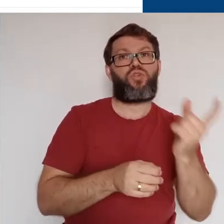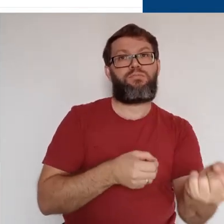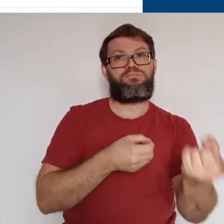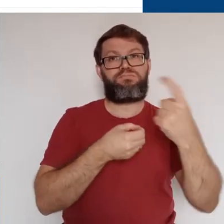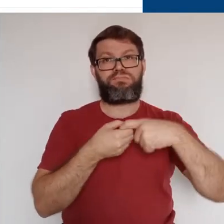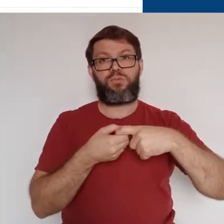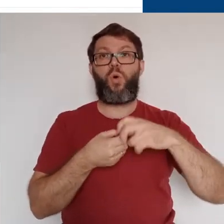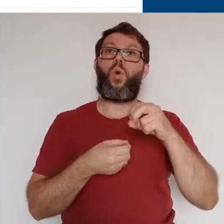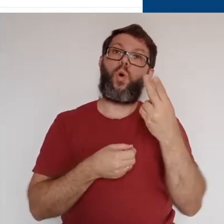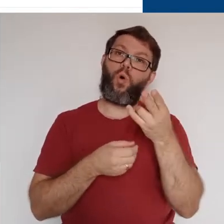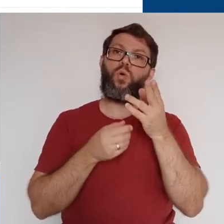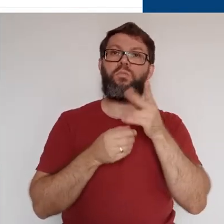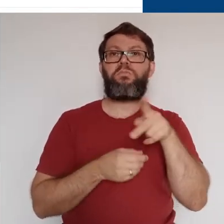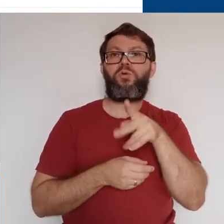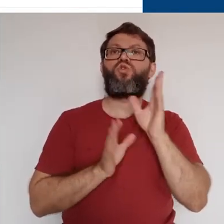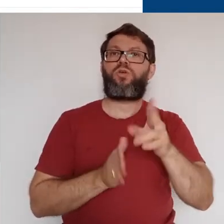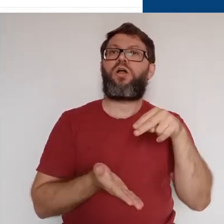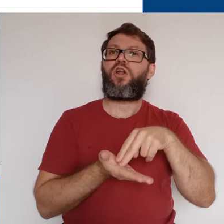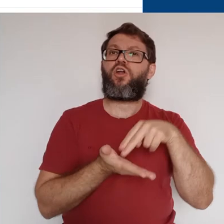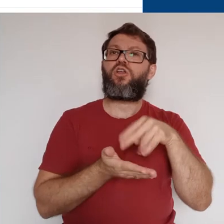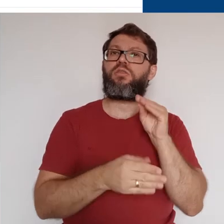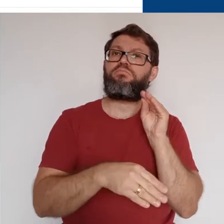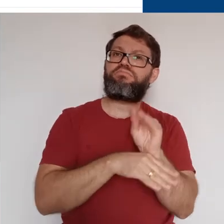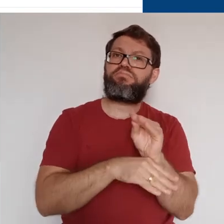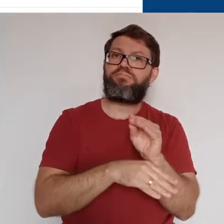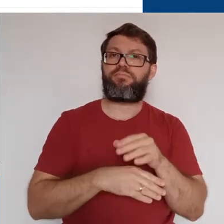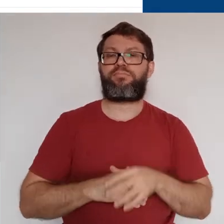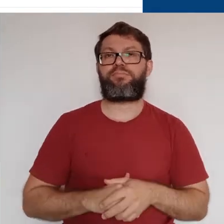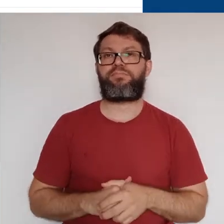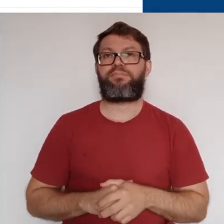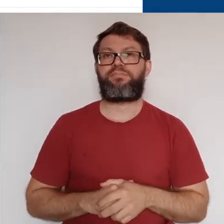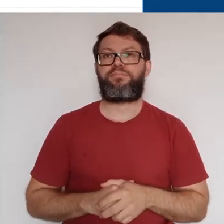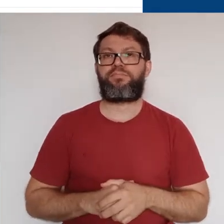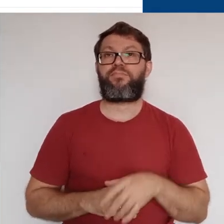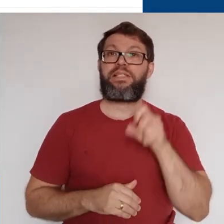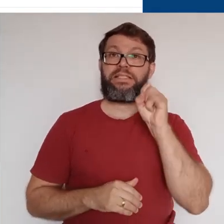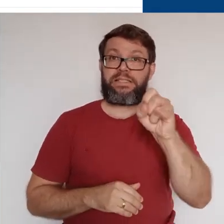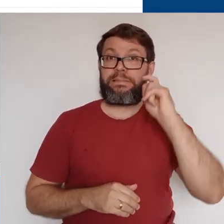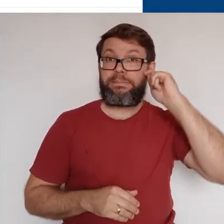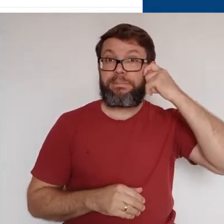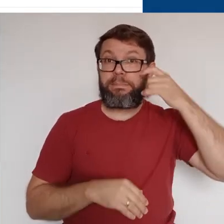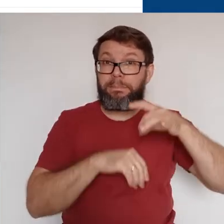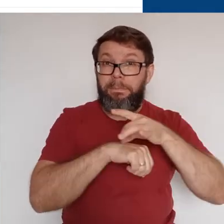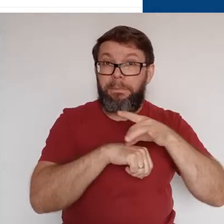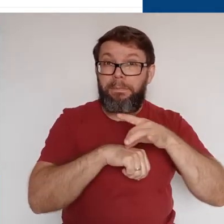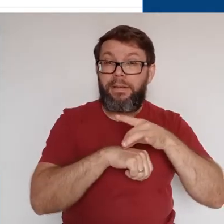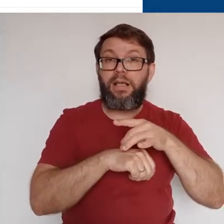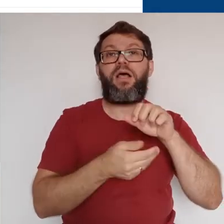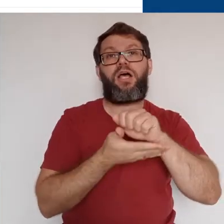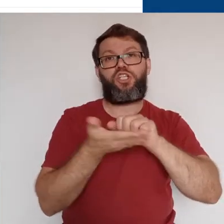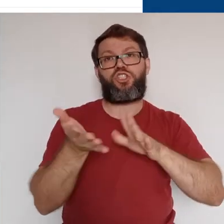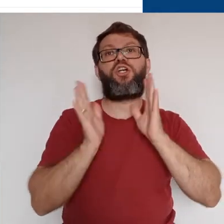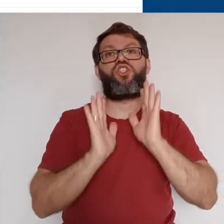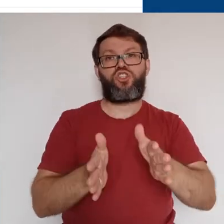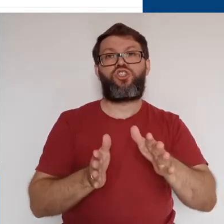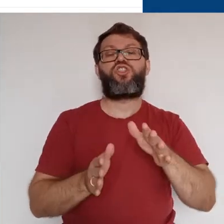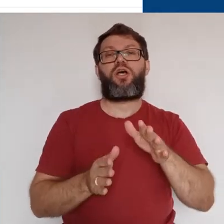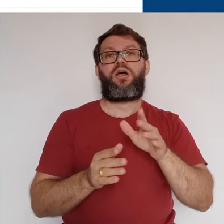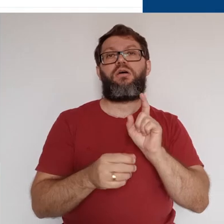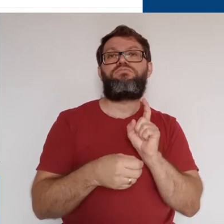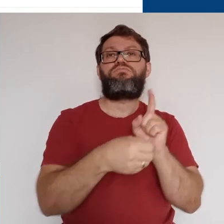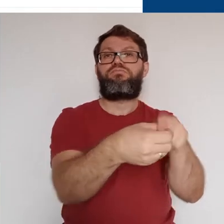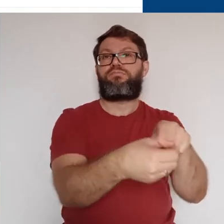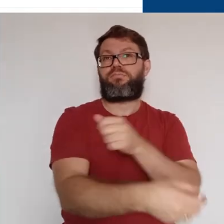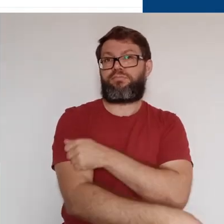ela já foi entregue pelo aluno ou já tem uma nota provisória atribuída pelo professor. Se estiver preta, a atividade